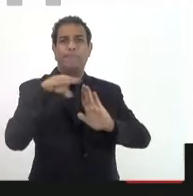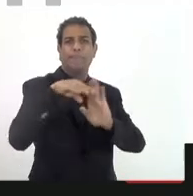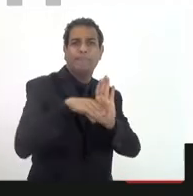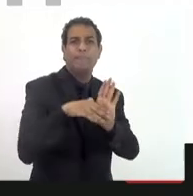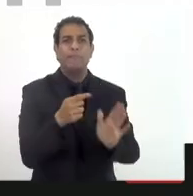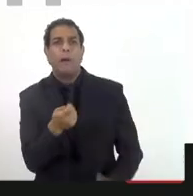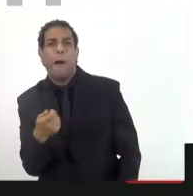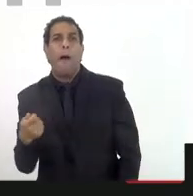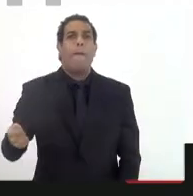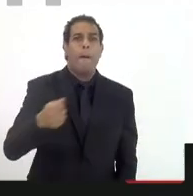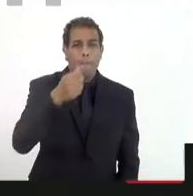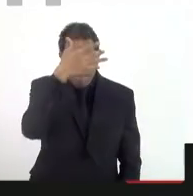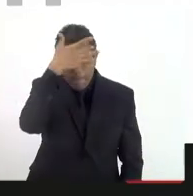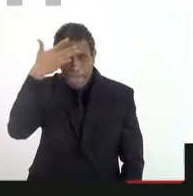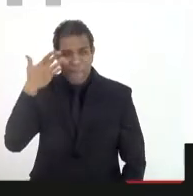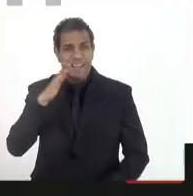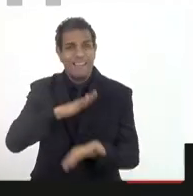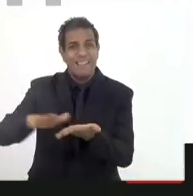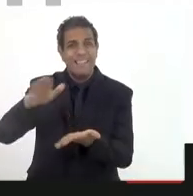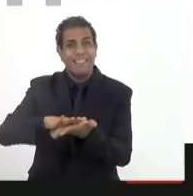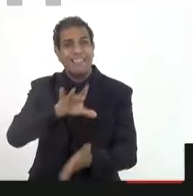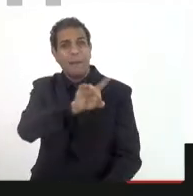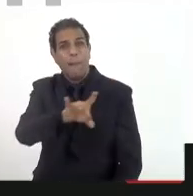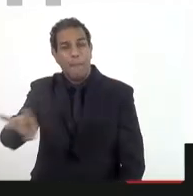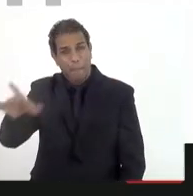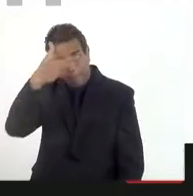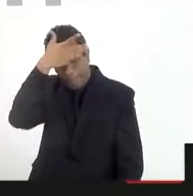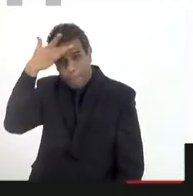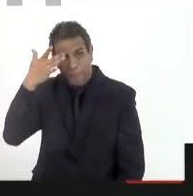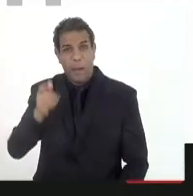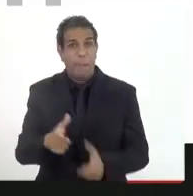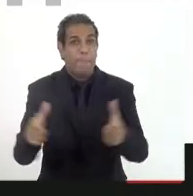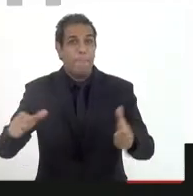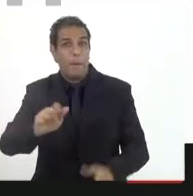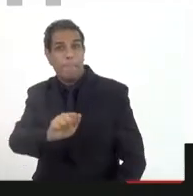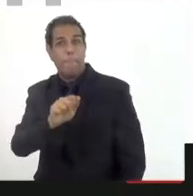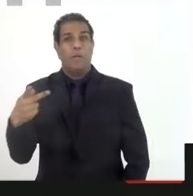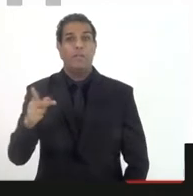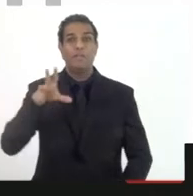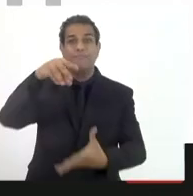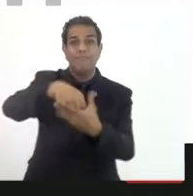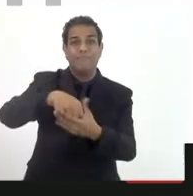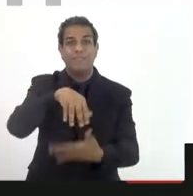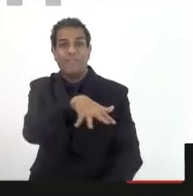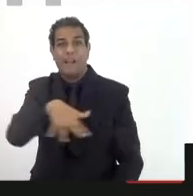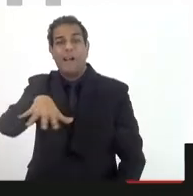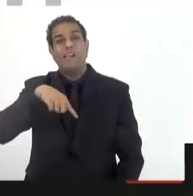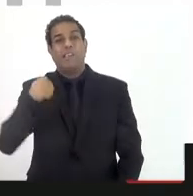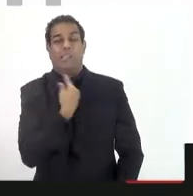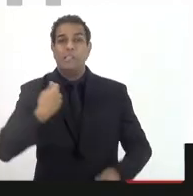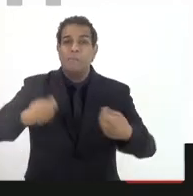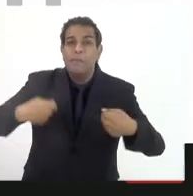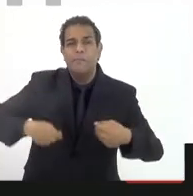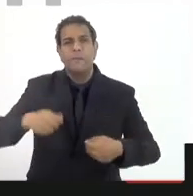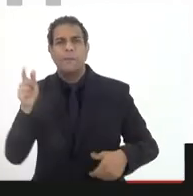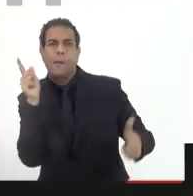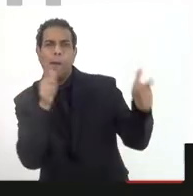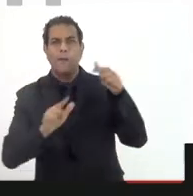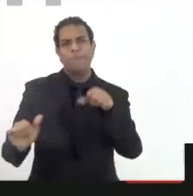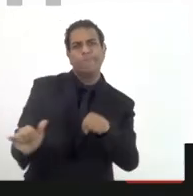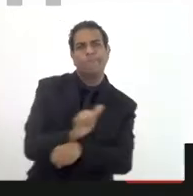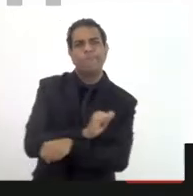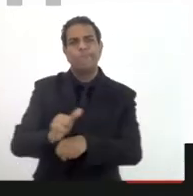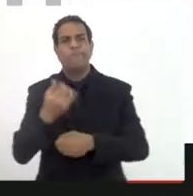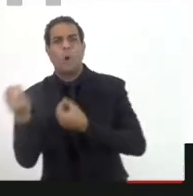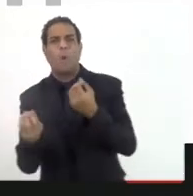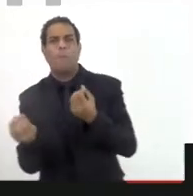pouca gente, não tem gasto alto para o pessoal, e a maioria está quase se aposentando em diversas áreas, e a gente precisa, então, mais um motivo para a pegar